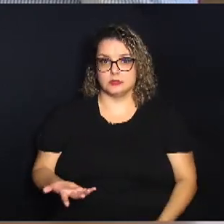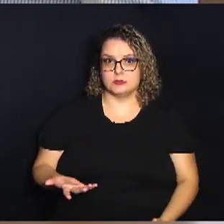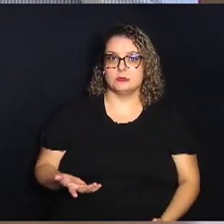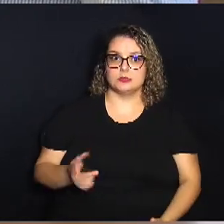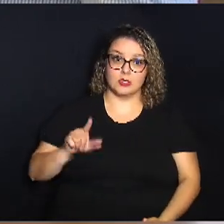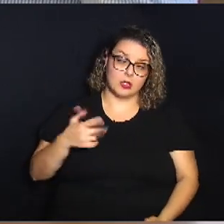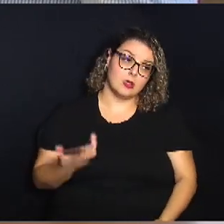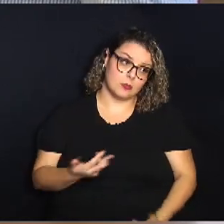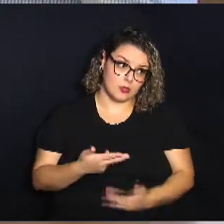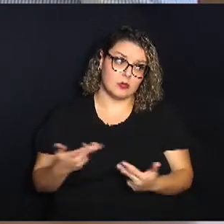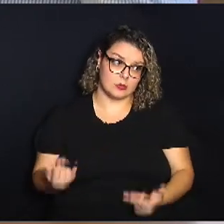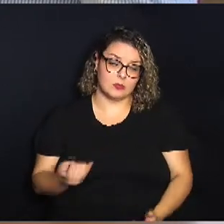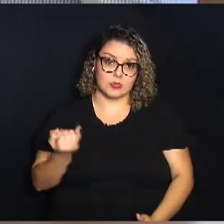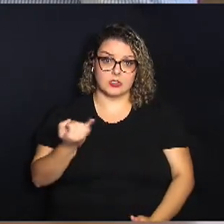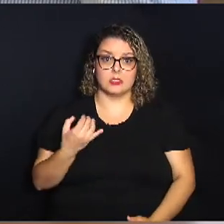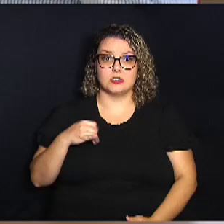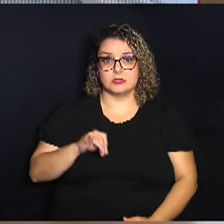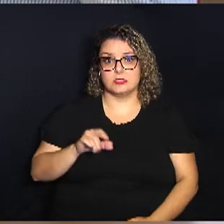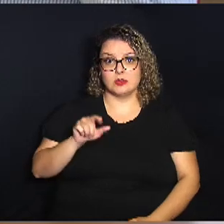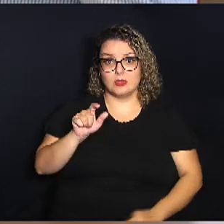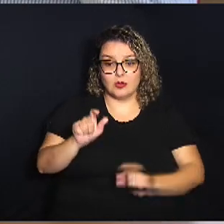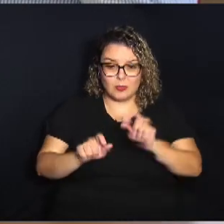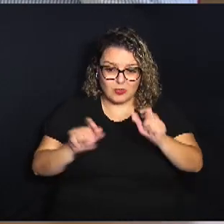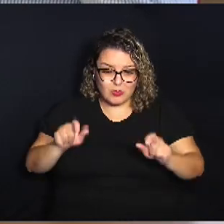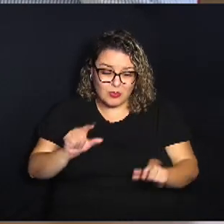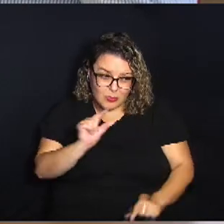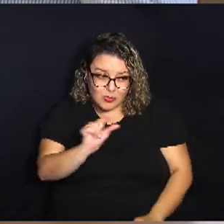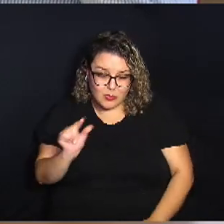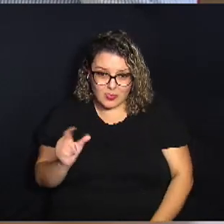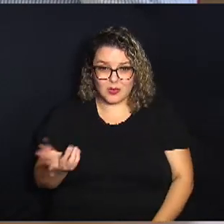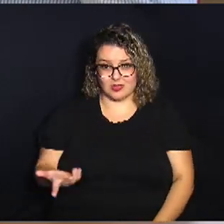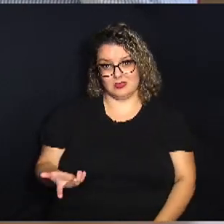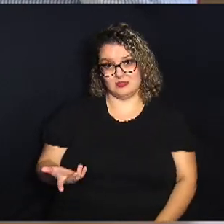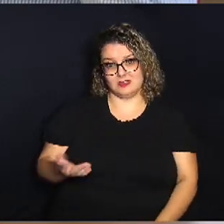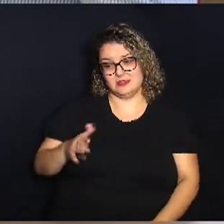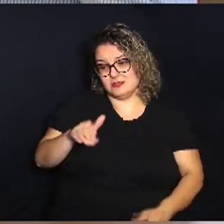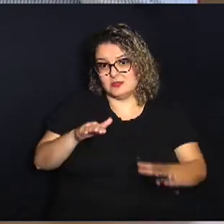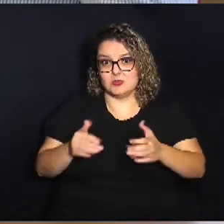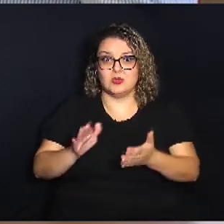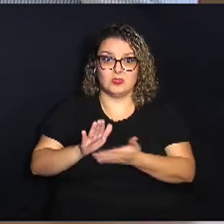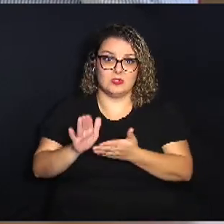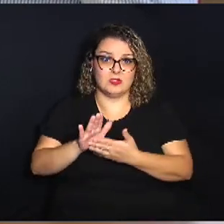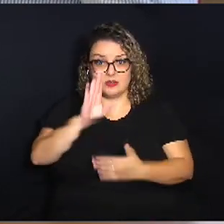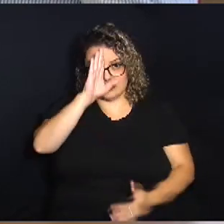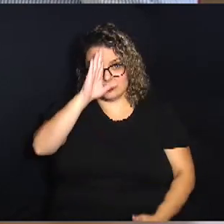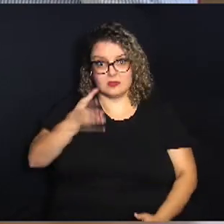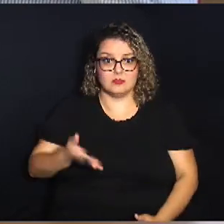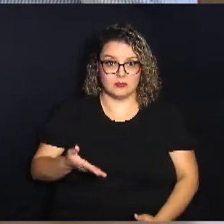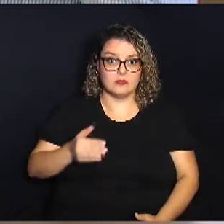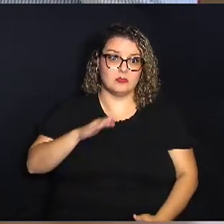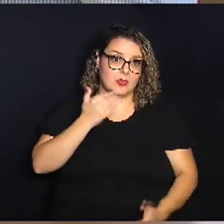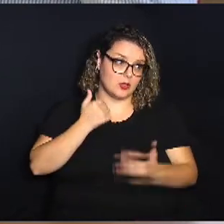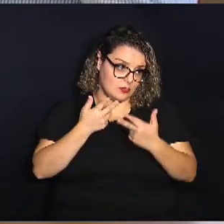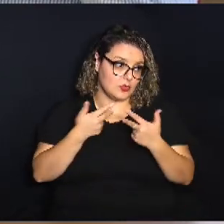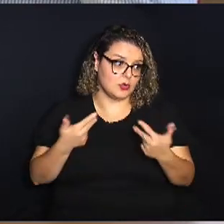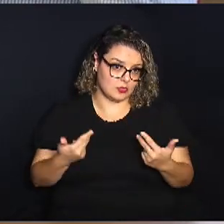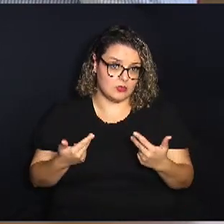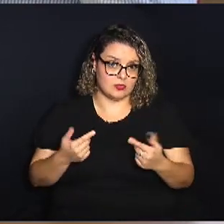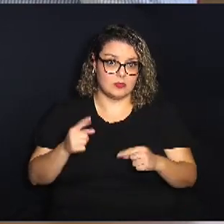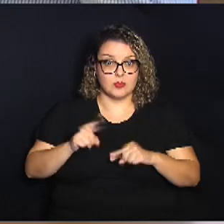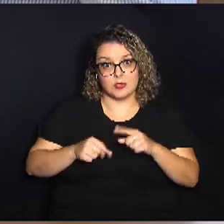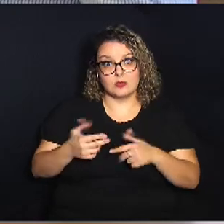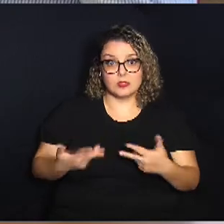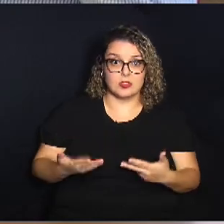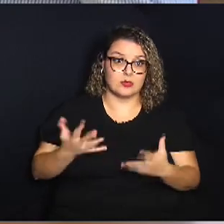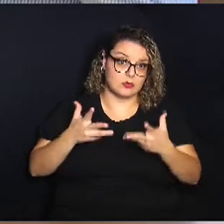um quesito importante se você vai chamar poucas pessoas o seu gasto principal vai acabar indo mais para a comida para os itens que todo mundo